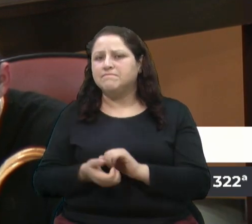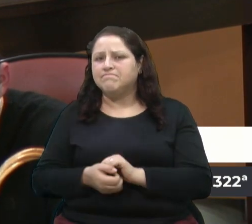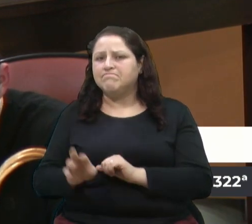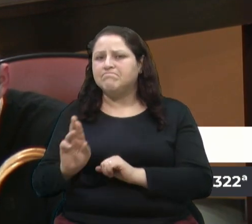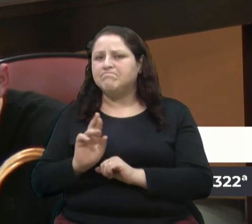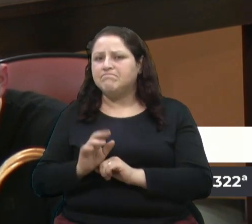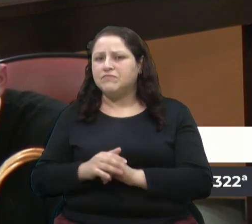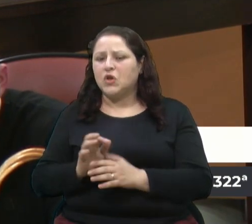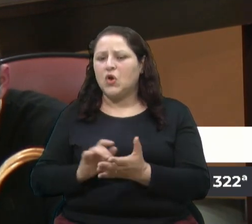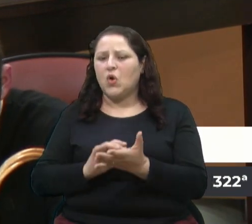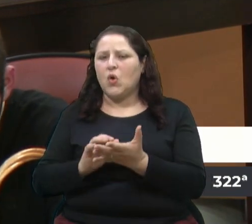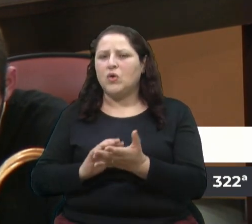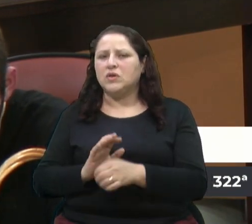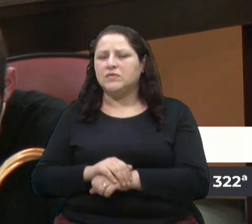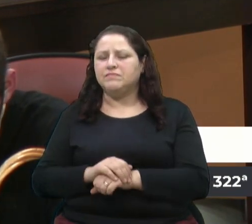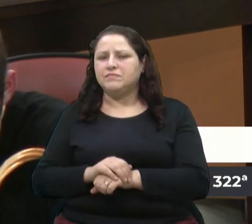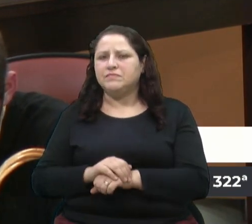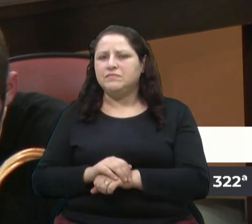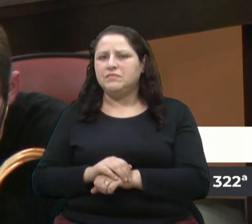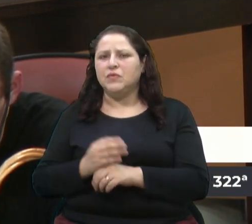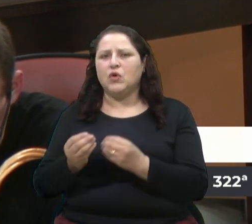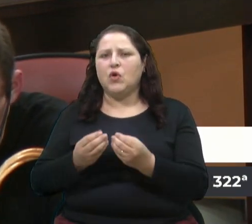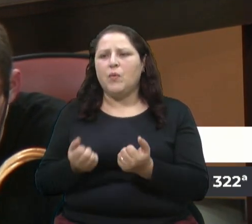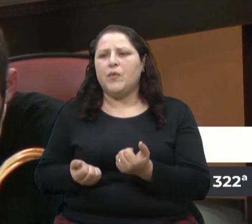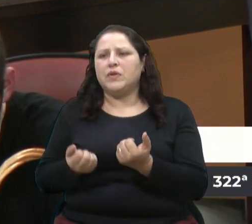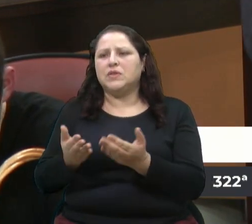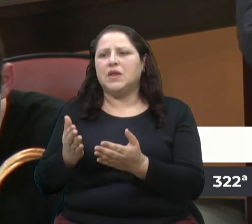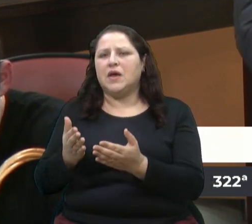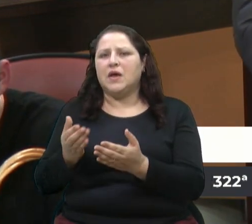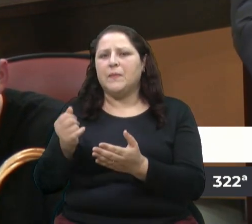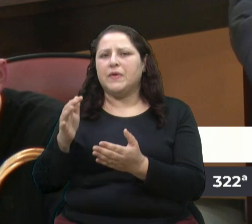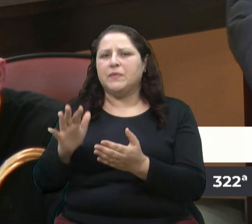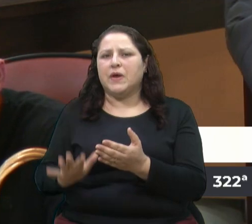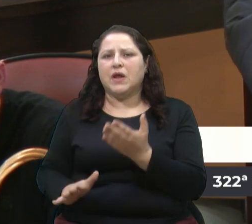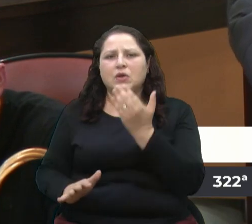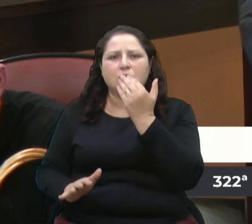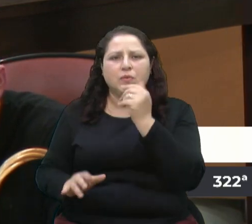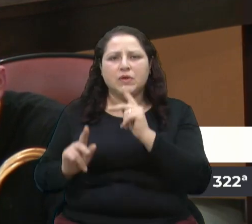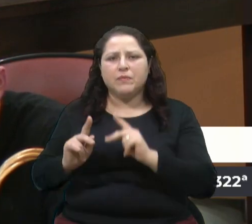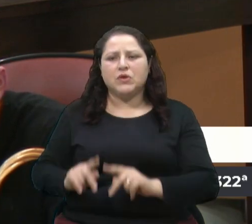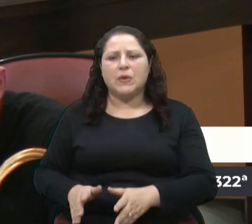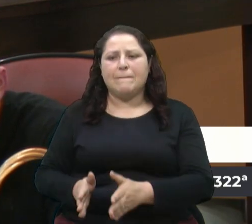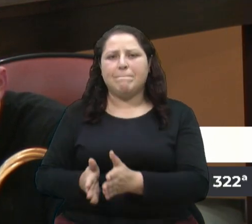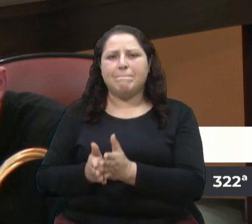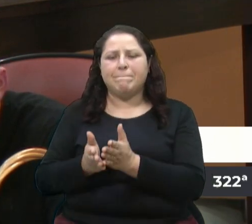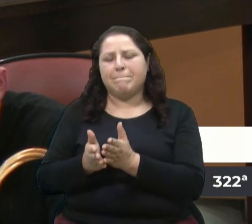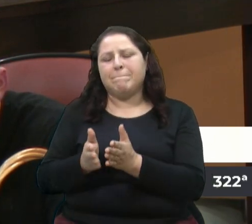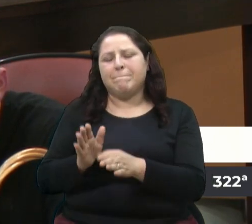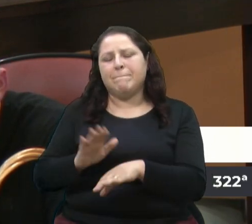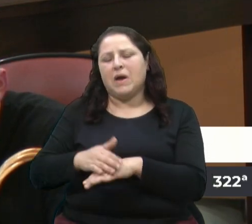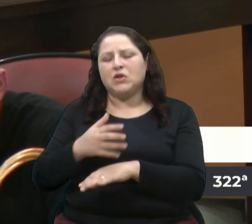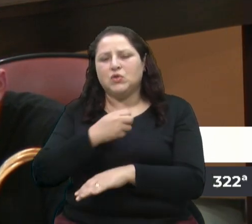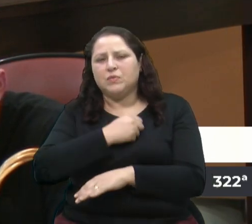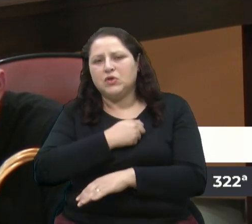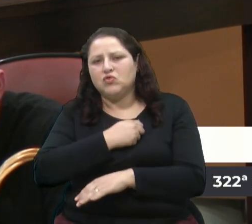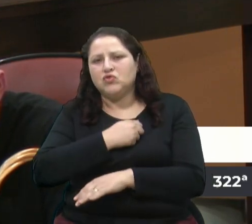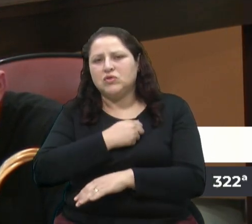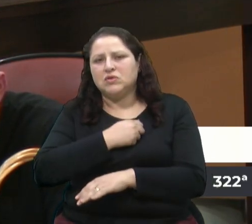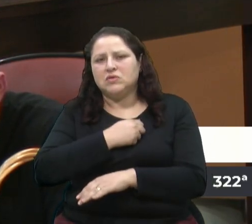Como é que tu vai dizer que vai dar comida mais acessível, para o mais humilde? Aumentando.